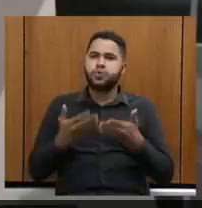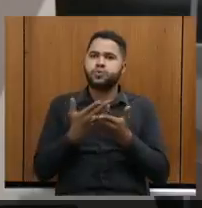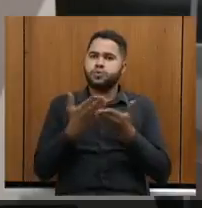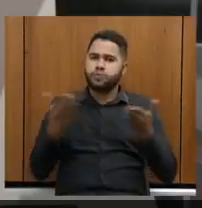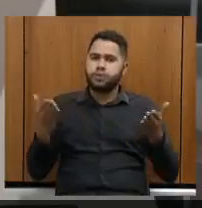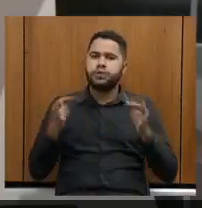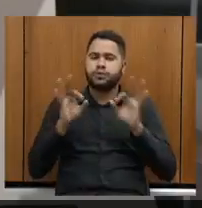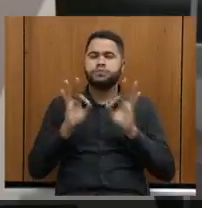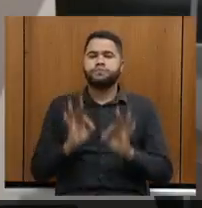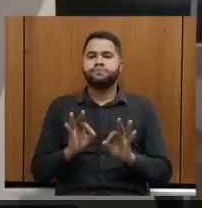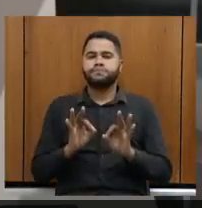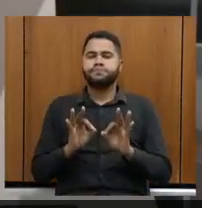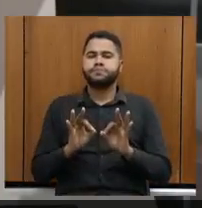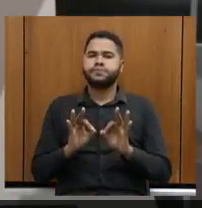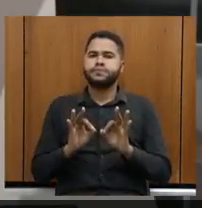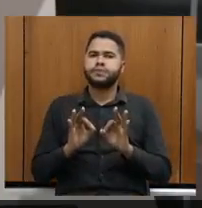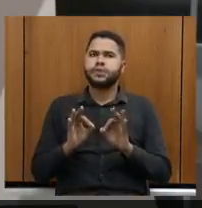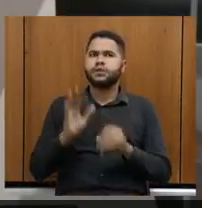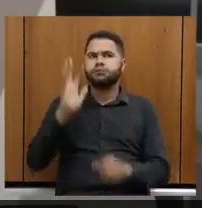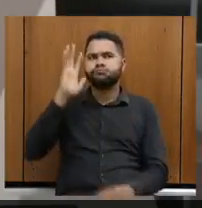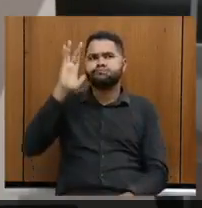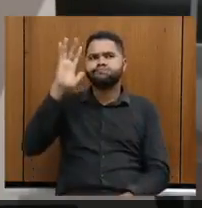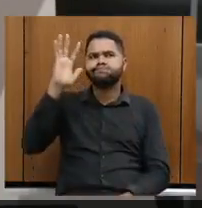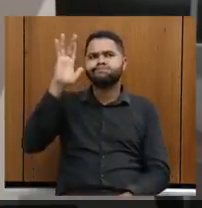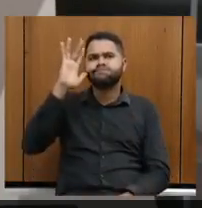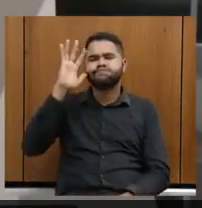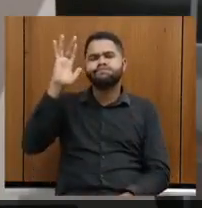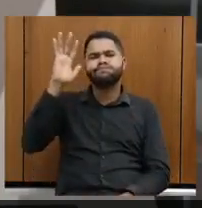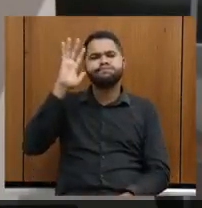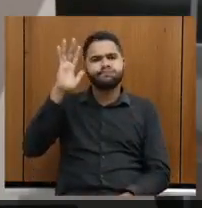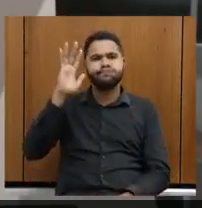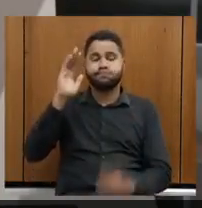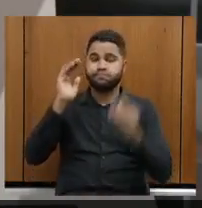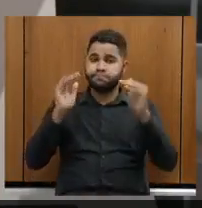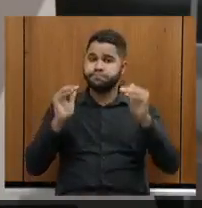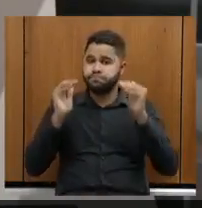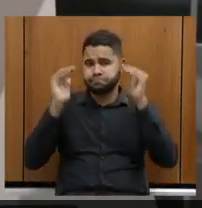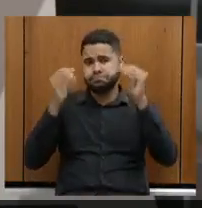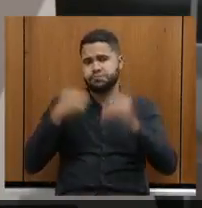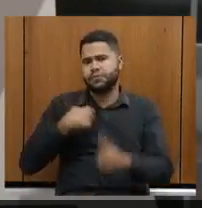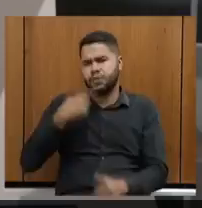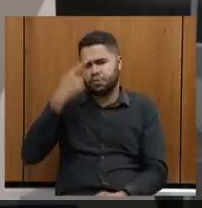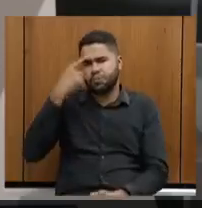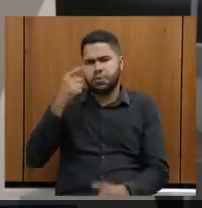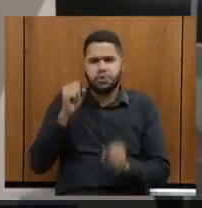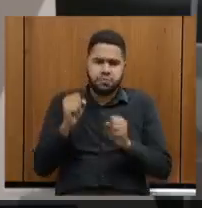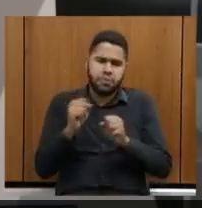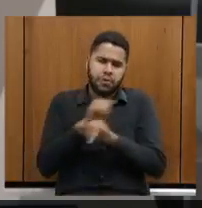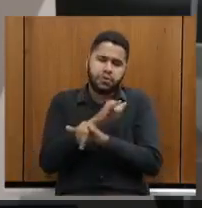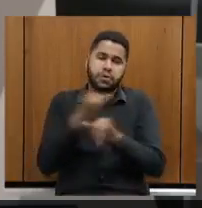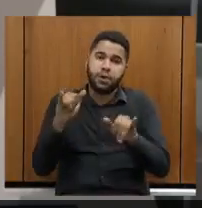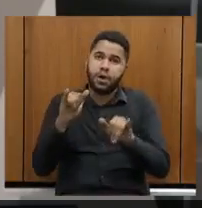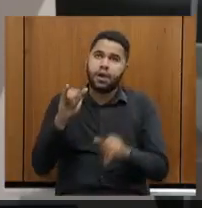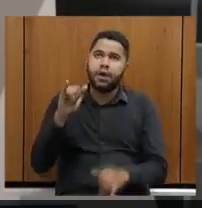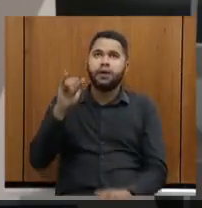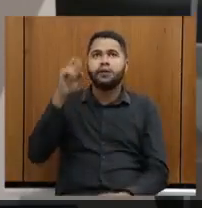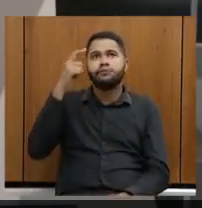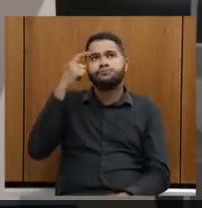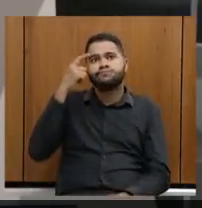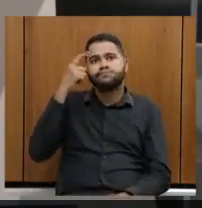realmente com um idealismo sobrenatural, eu acho que podemos dizer assim, porque é um ideal